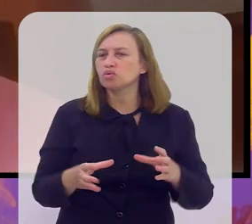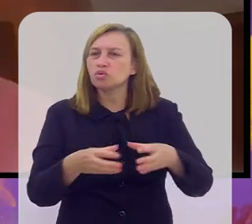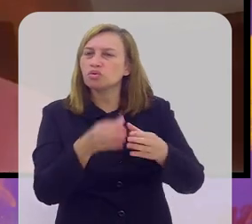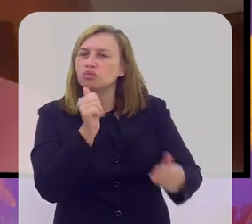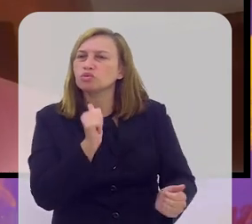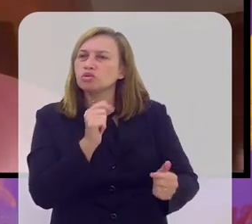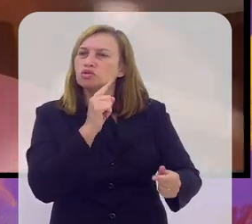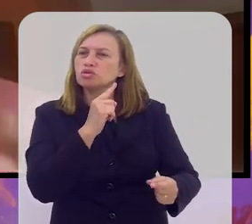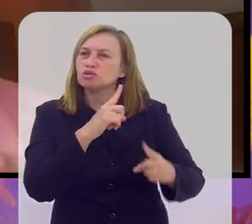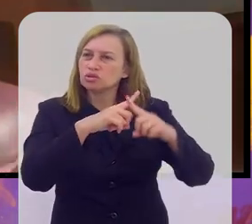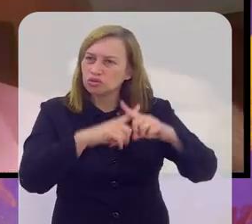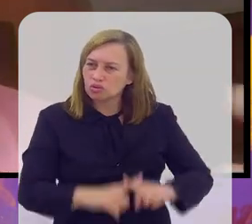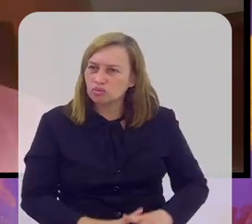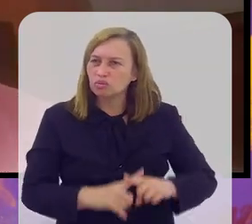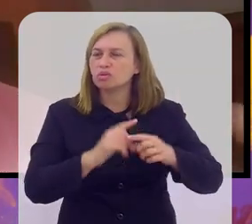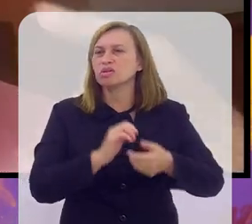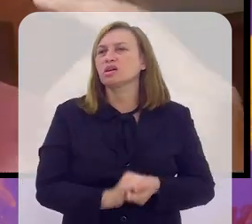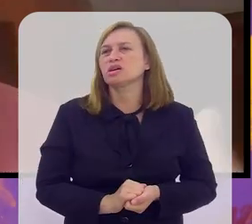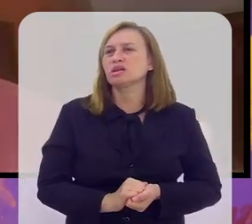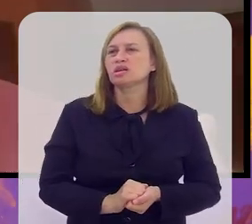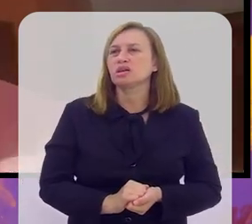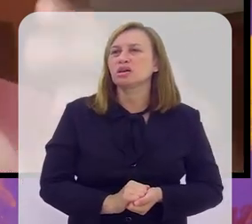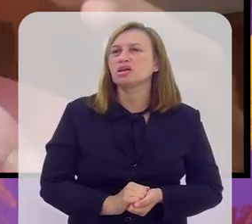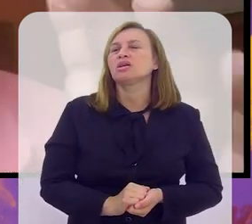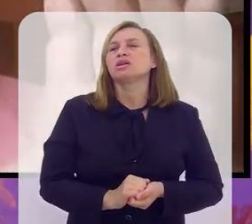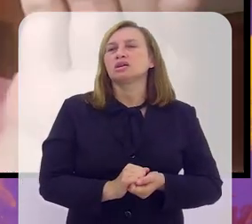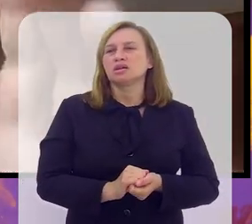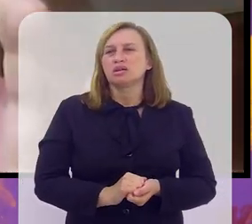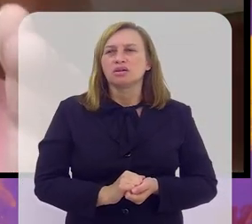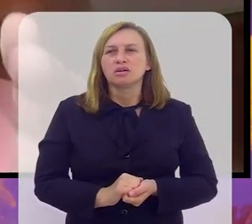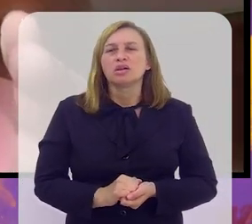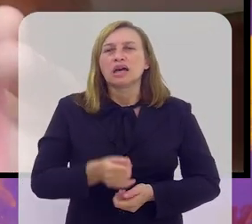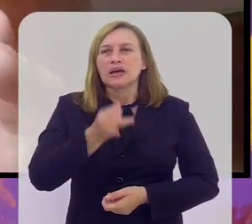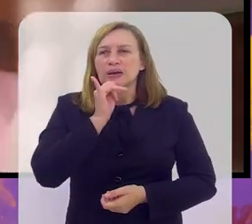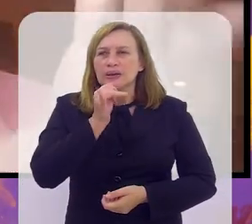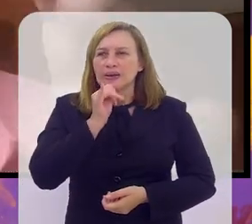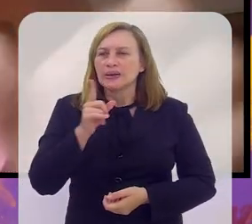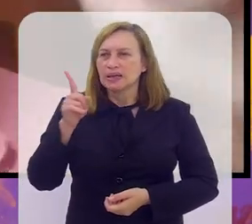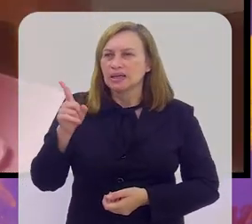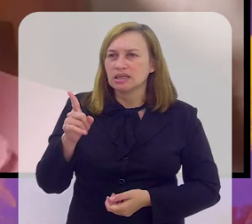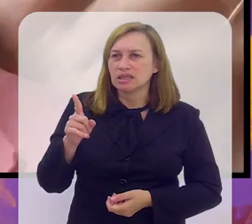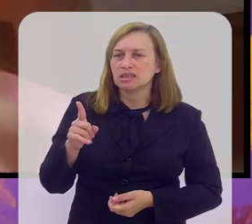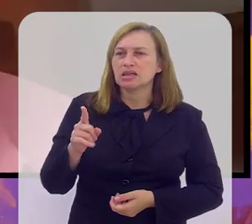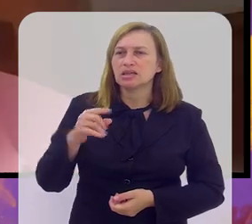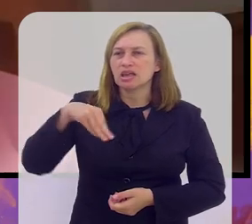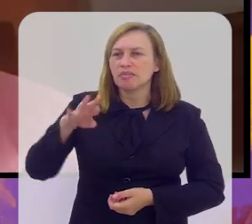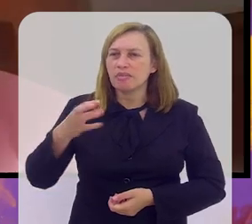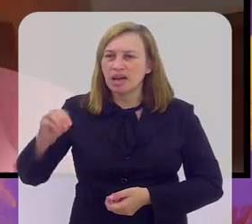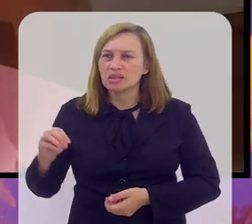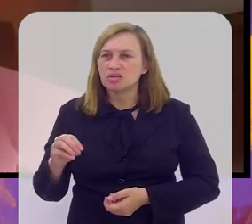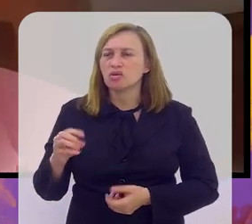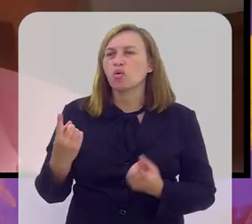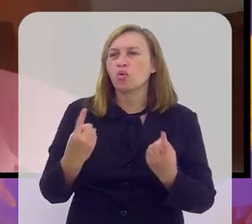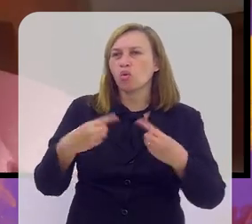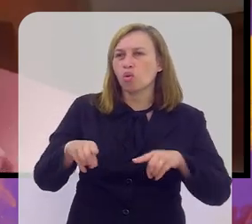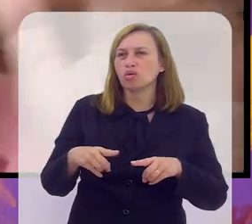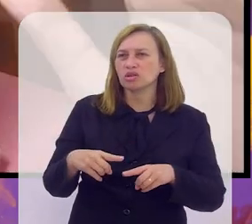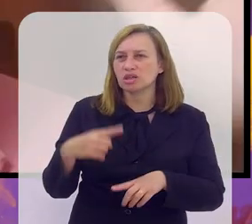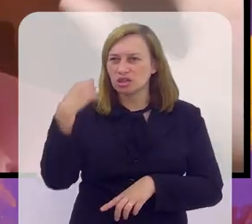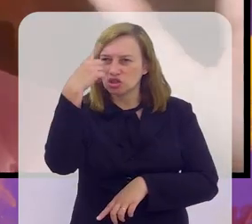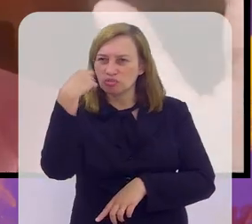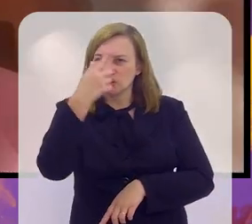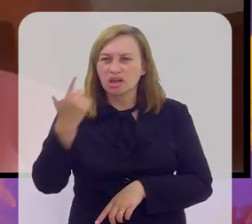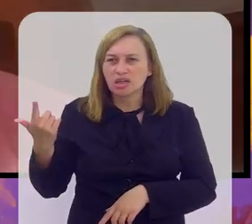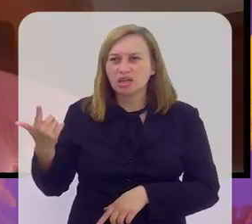outras seleções, pela impossibilidade, penso eu, dos enfrentamentos. Por exemplo, esse amistoso que vai em março agora contra a Espanha,